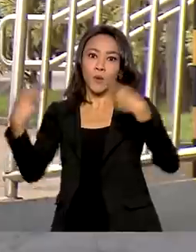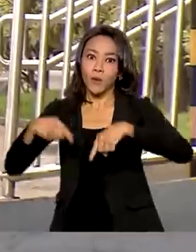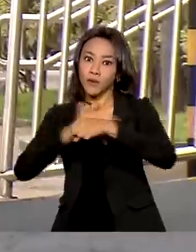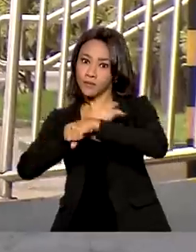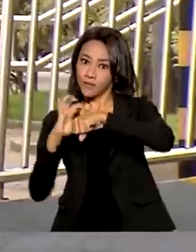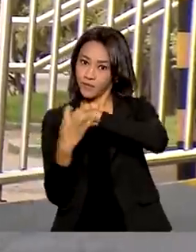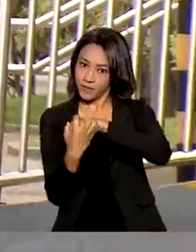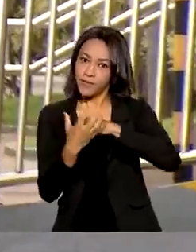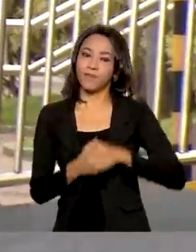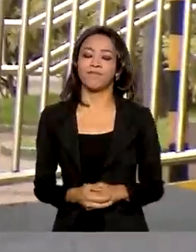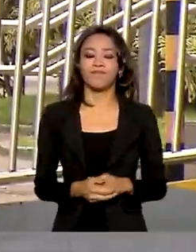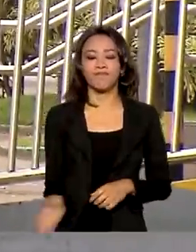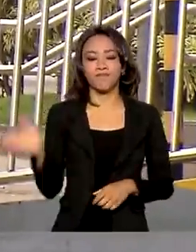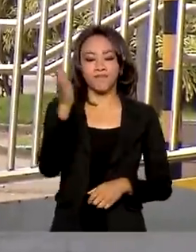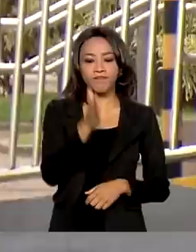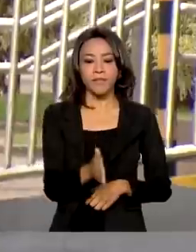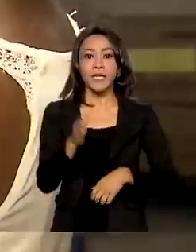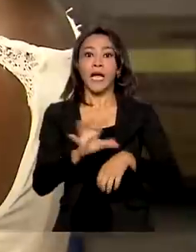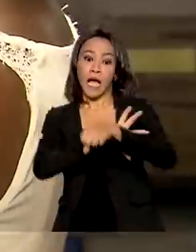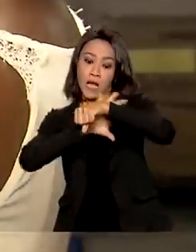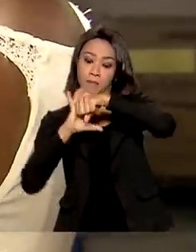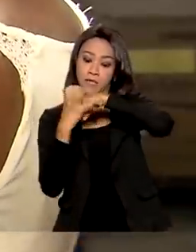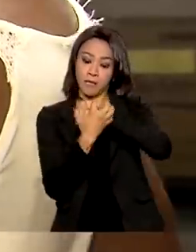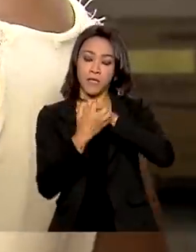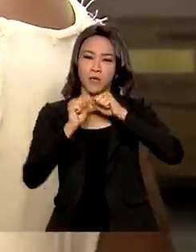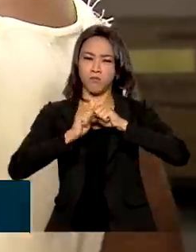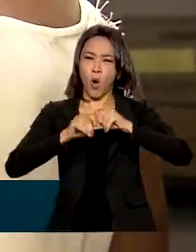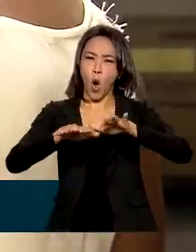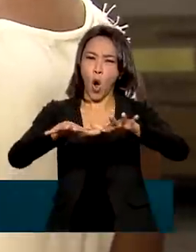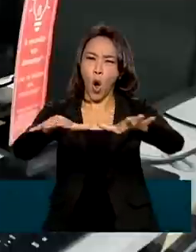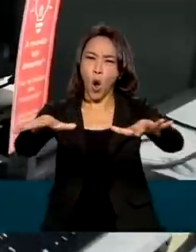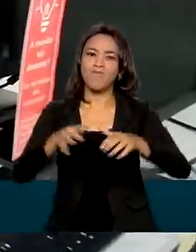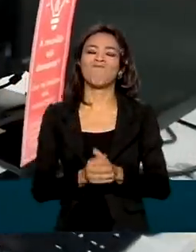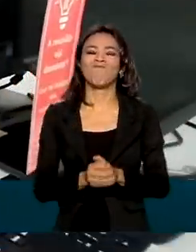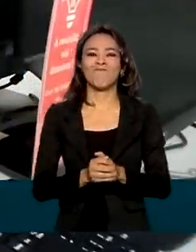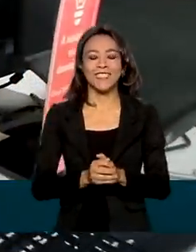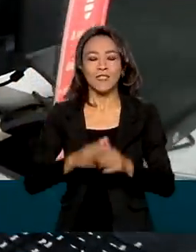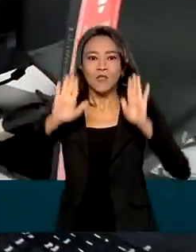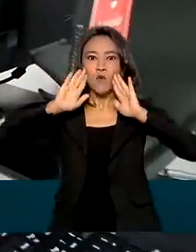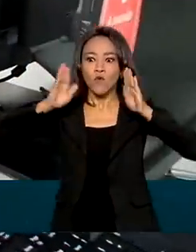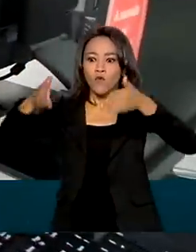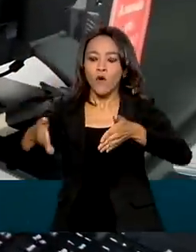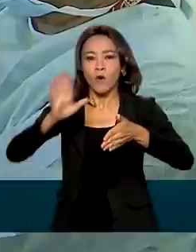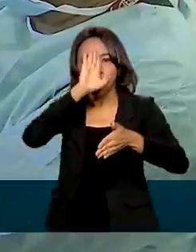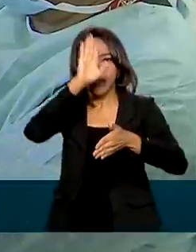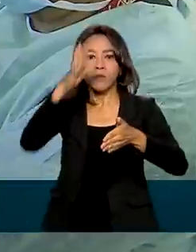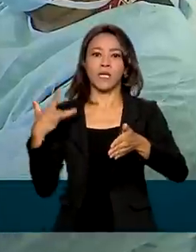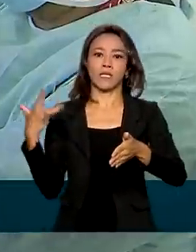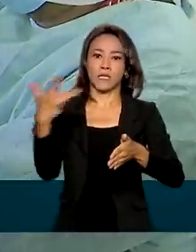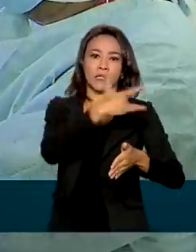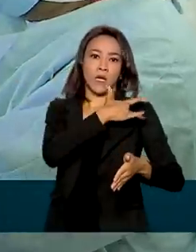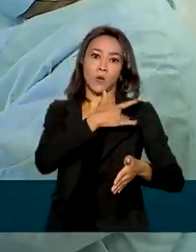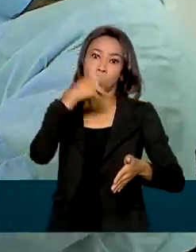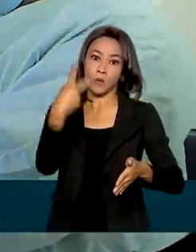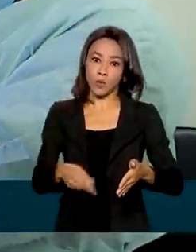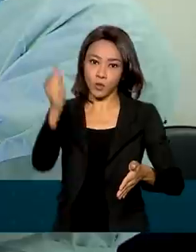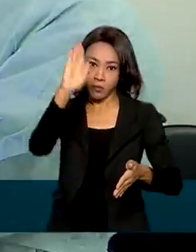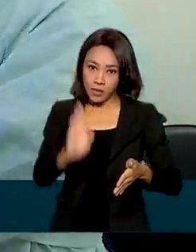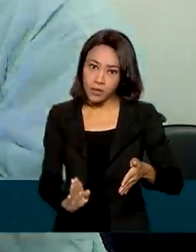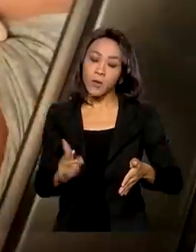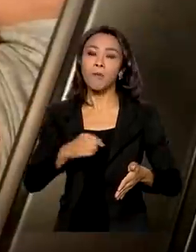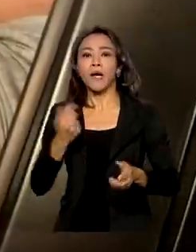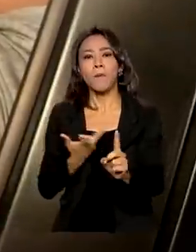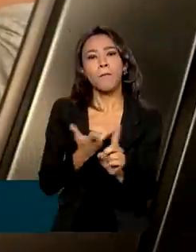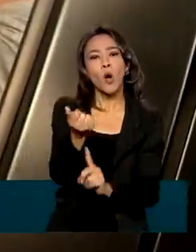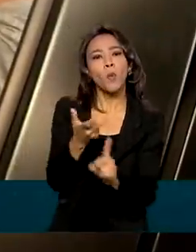A pandemia do coronavírus colocou a saúde no centro das preocupações dos brasileiros. Para vencer o vírus, a